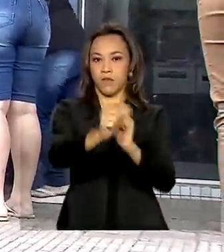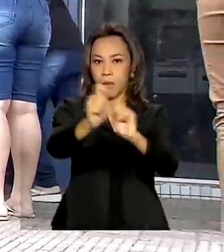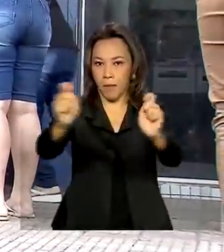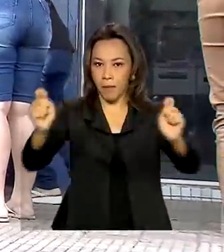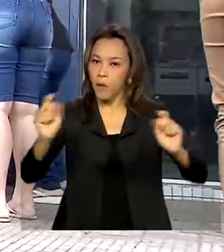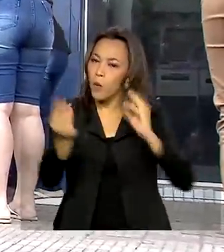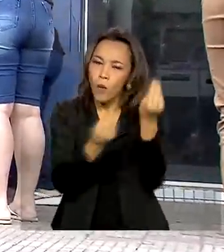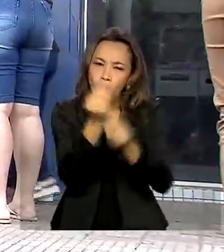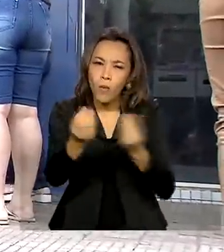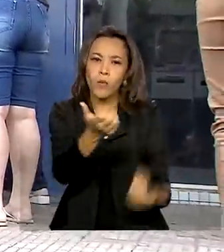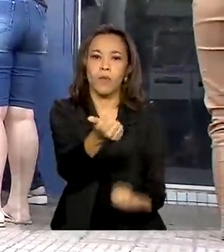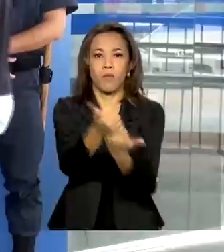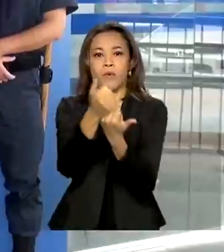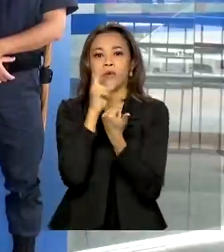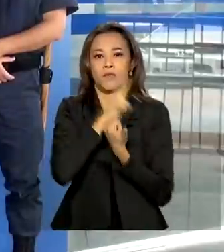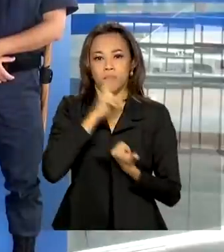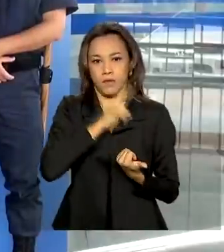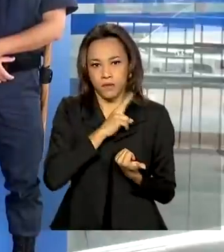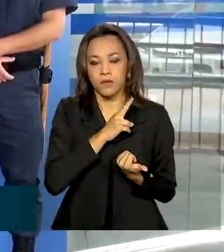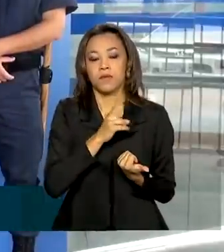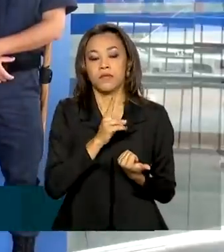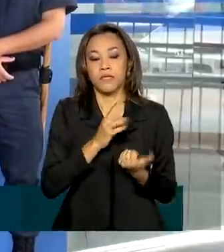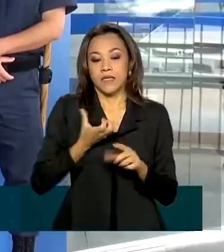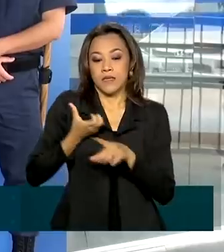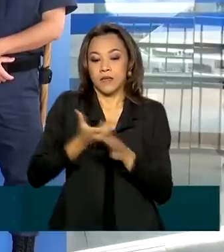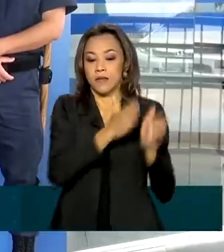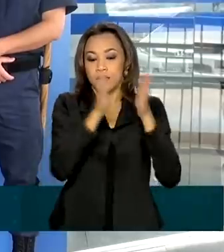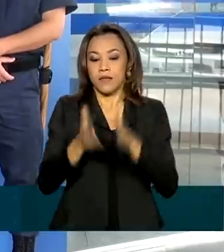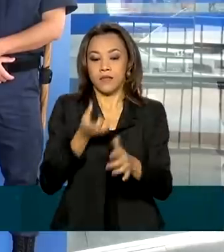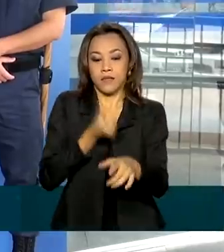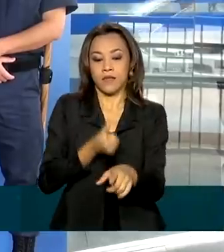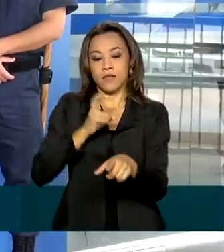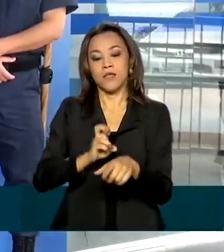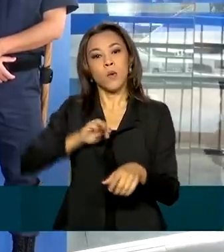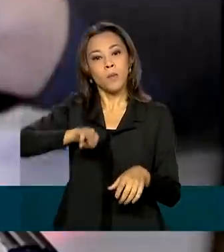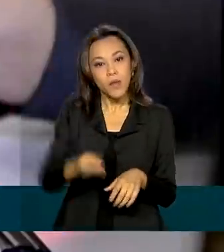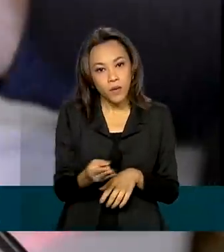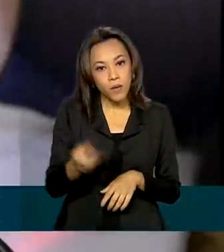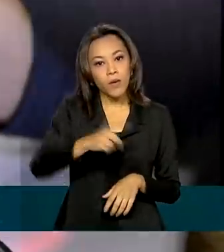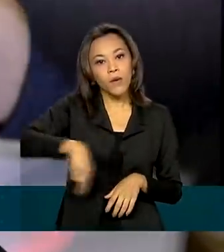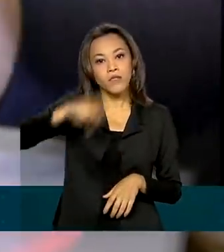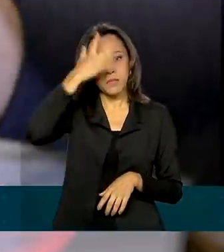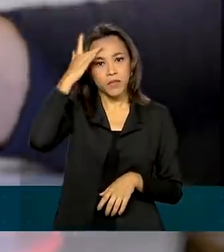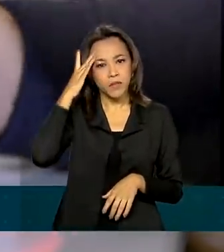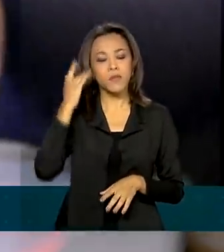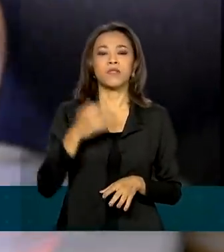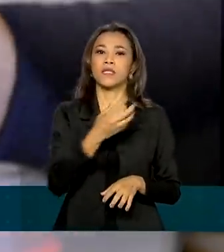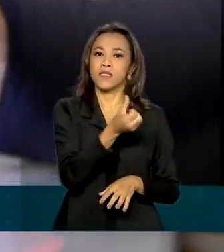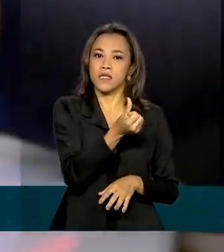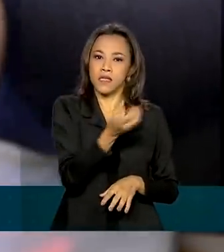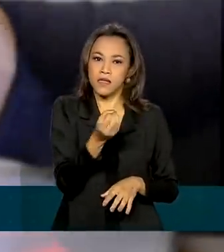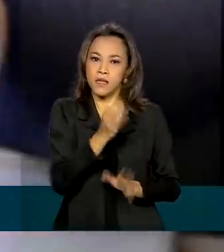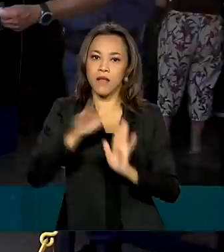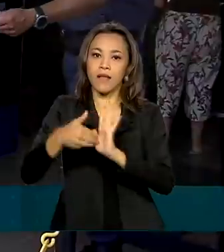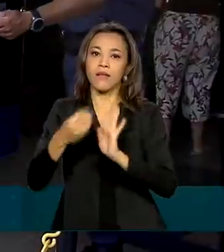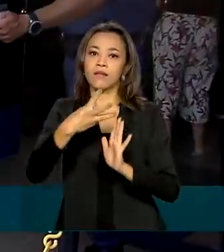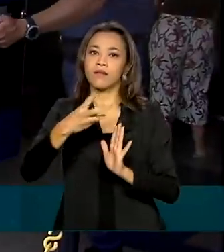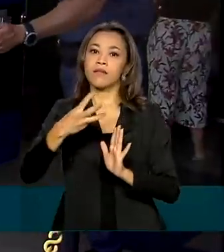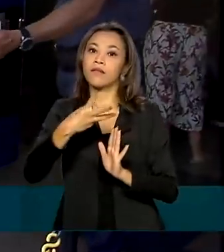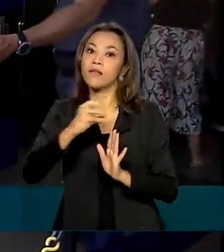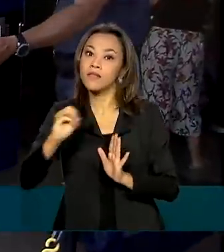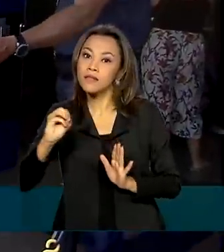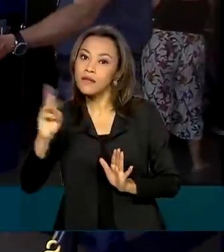através do auxílio emergencial. 65 milhões de brasileiros receberam de 600 a 300 reais